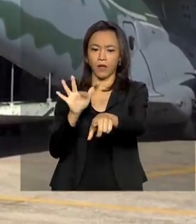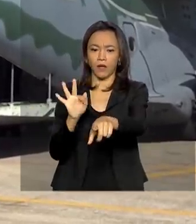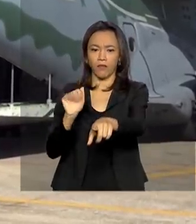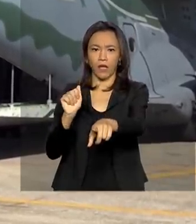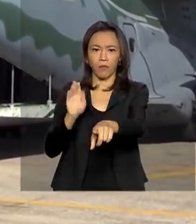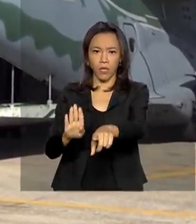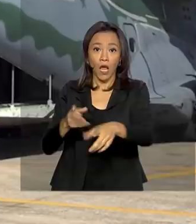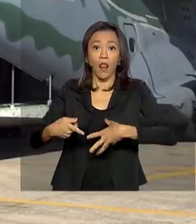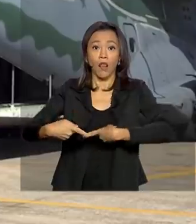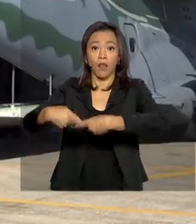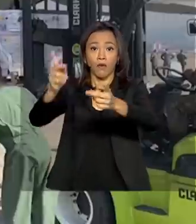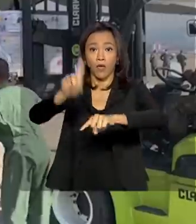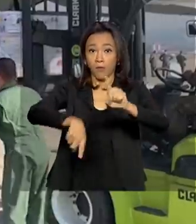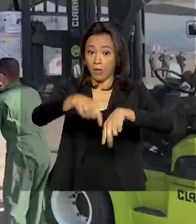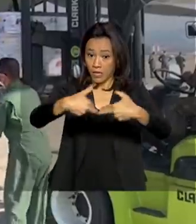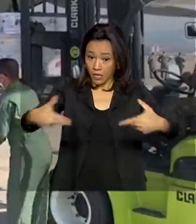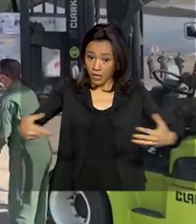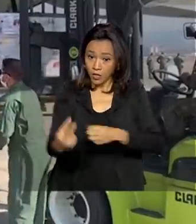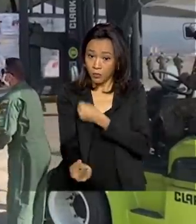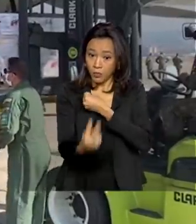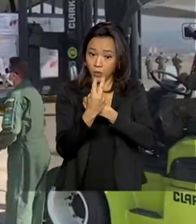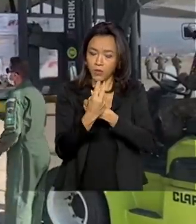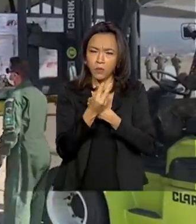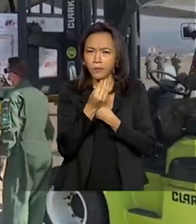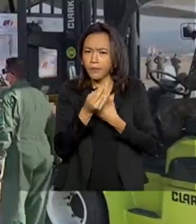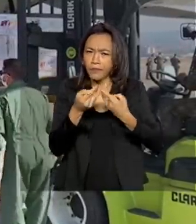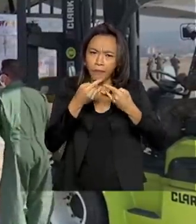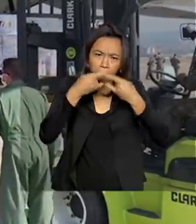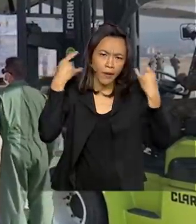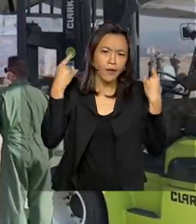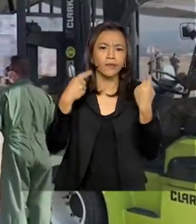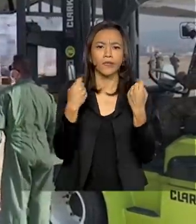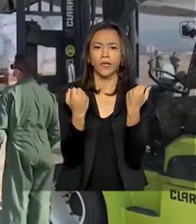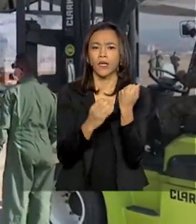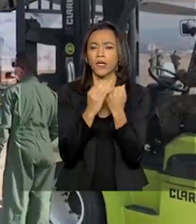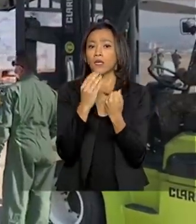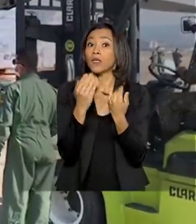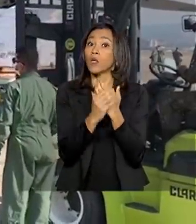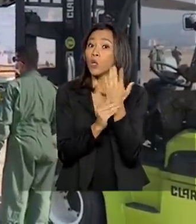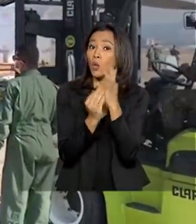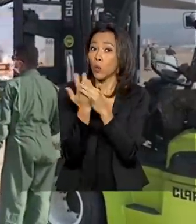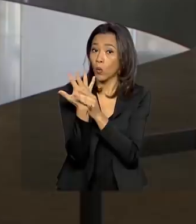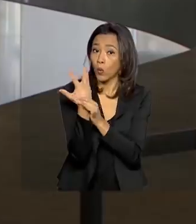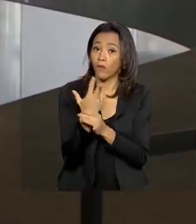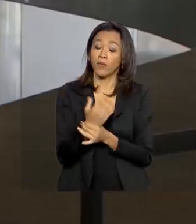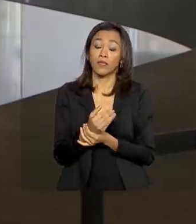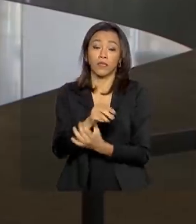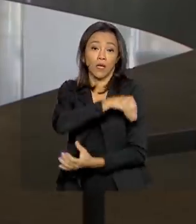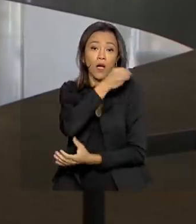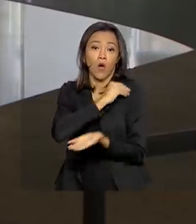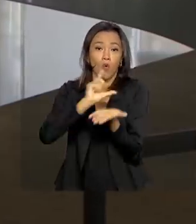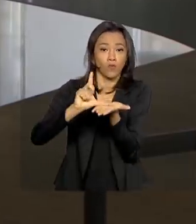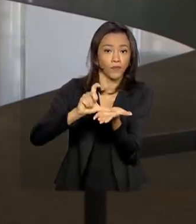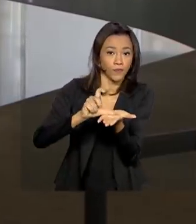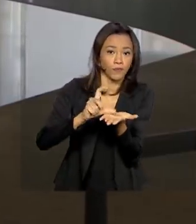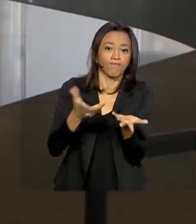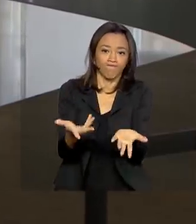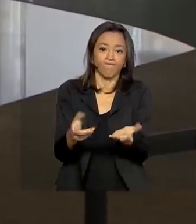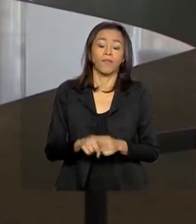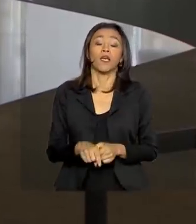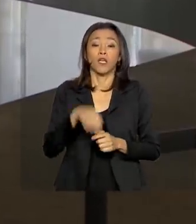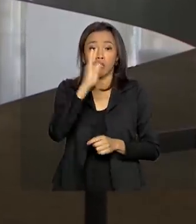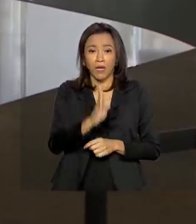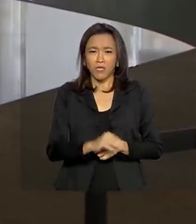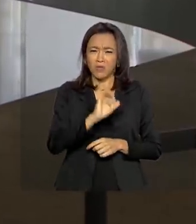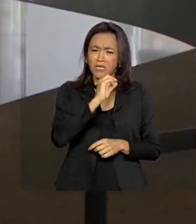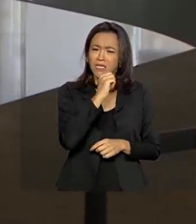equipamentos de proteção individual, como máscaras, luvas e álcool em gel. O Brasil tem 101 mil